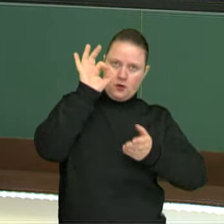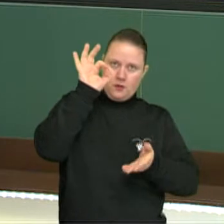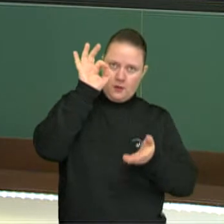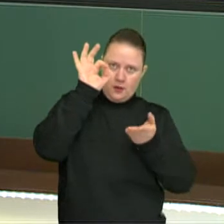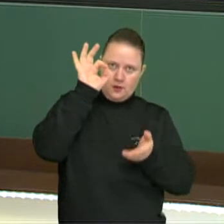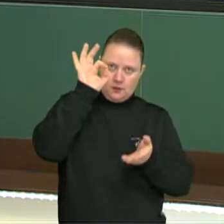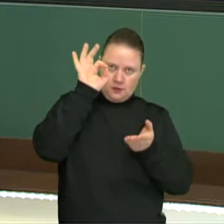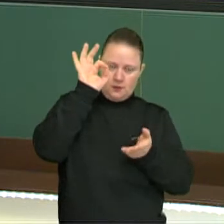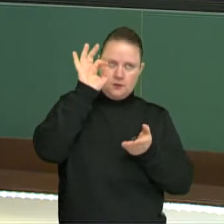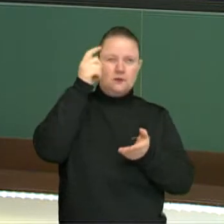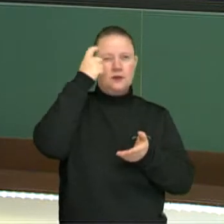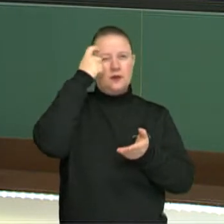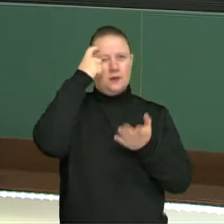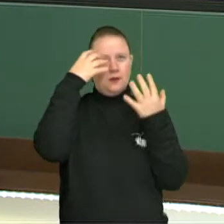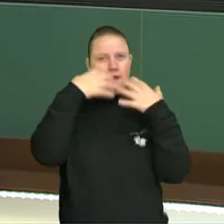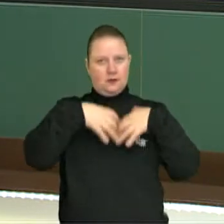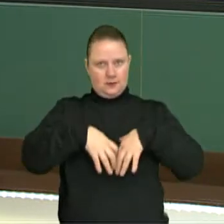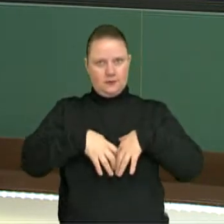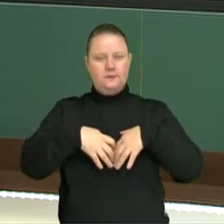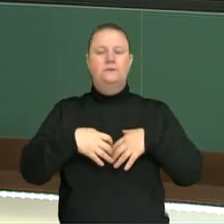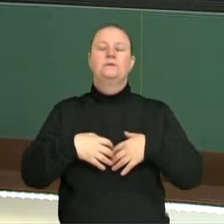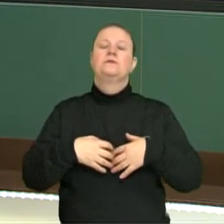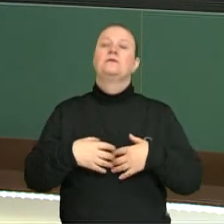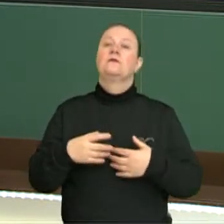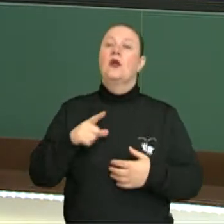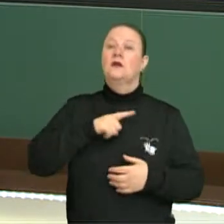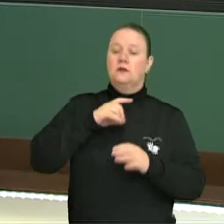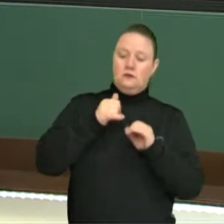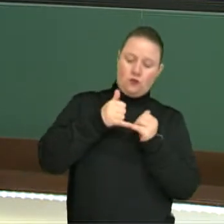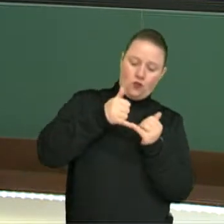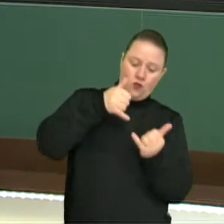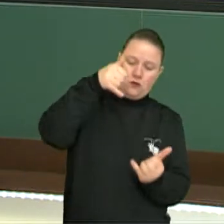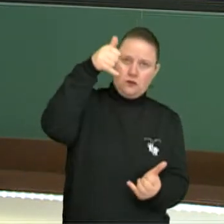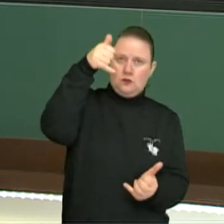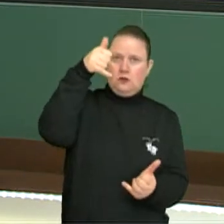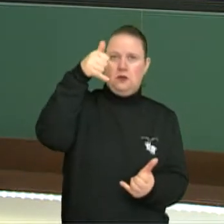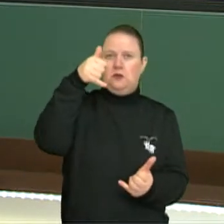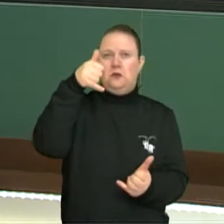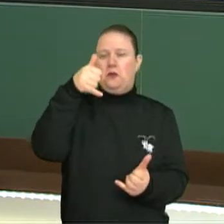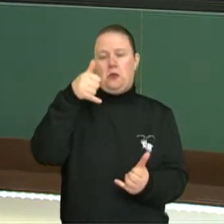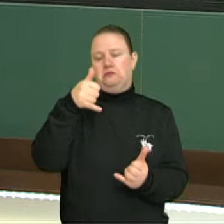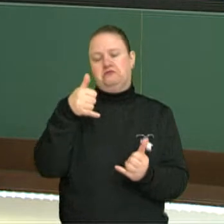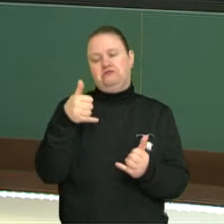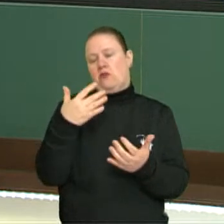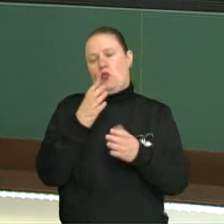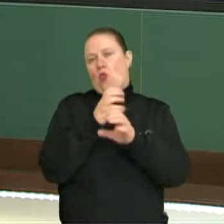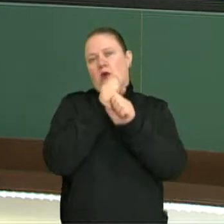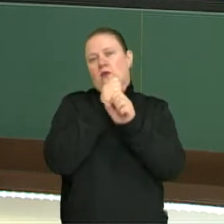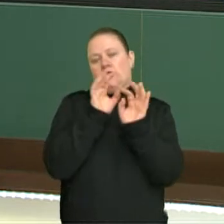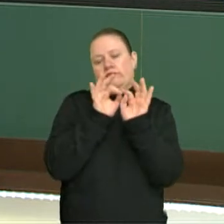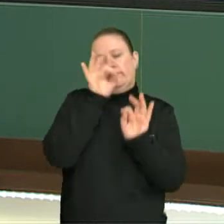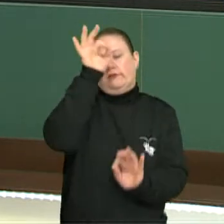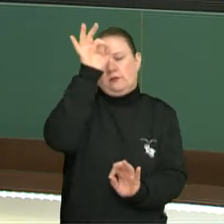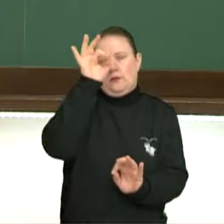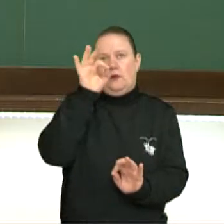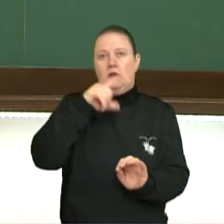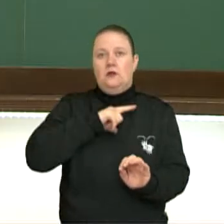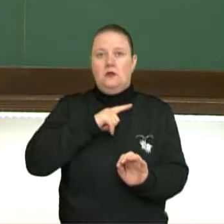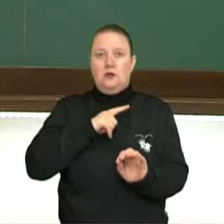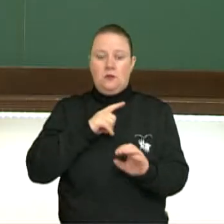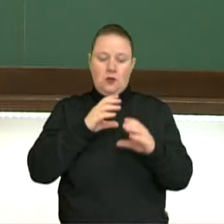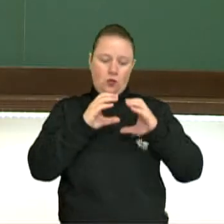dar uma refletida nesse processo aí. Nós temos um fio de um certo comprimento e uma massa, certo?